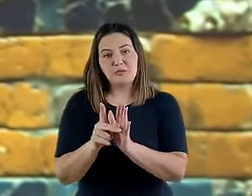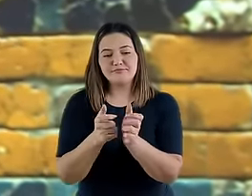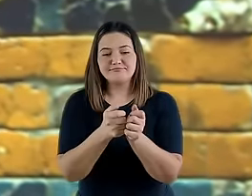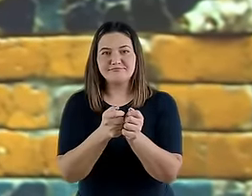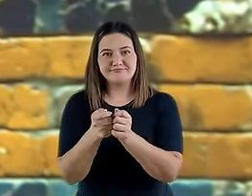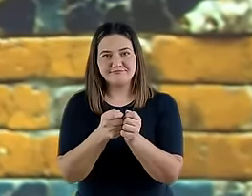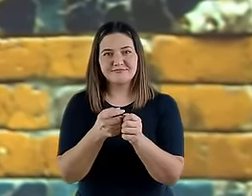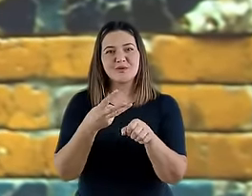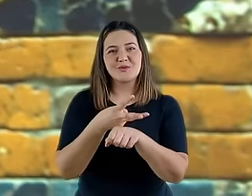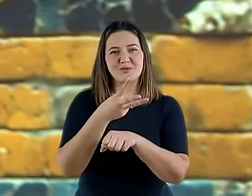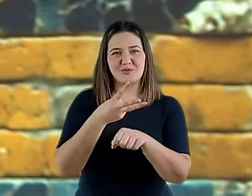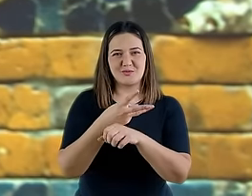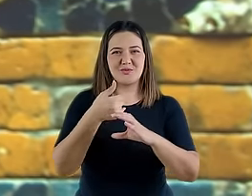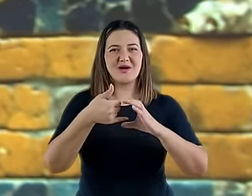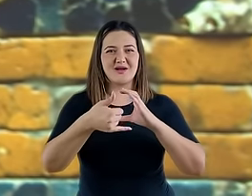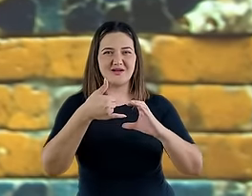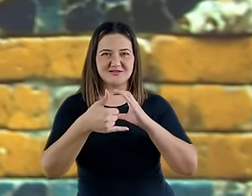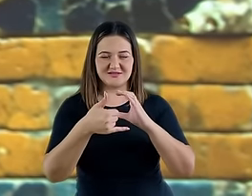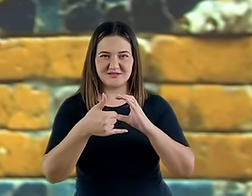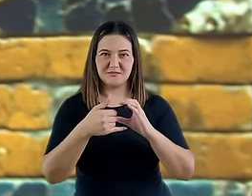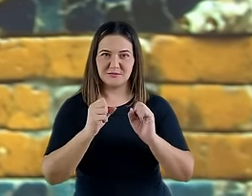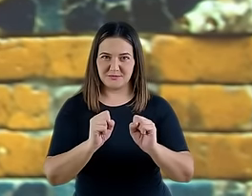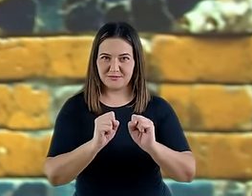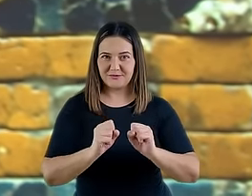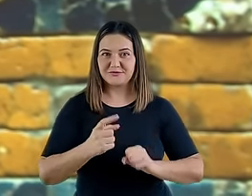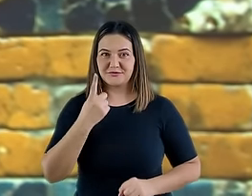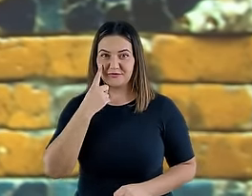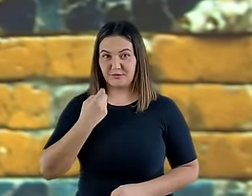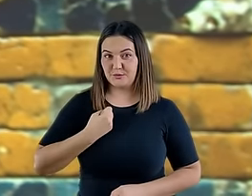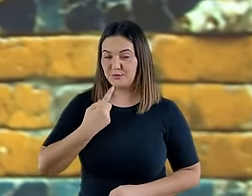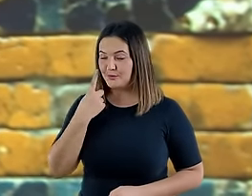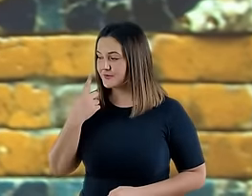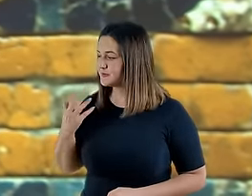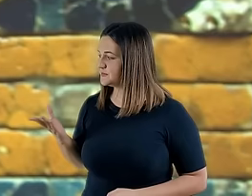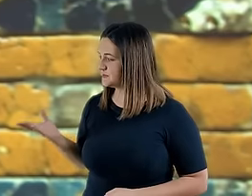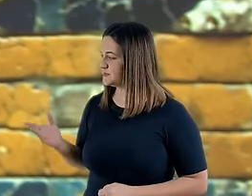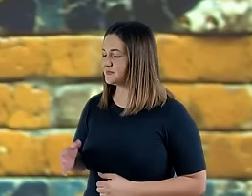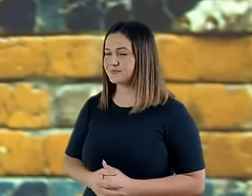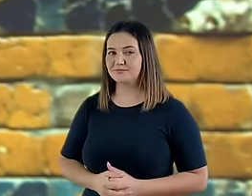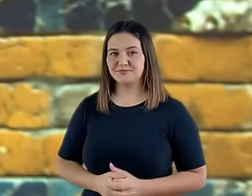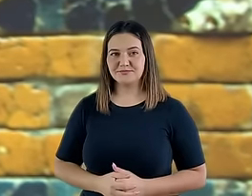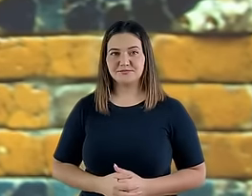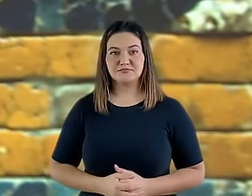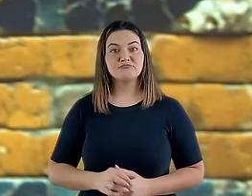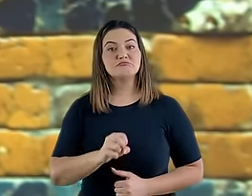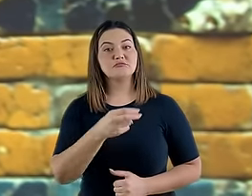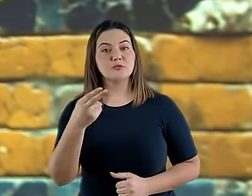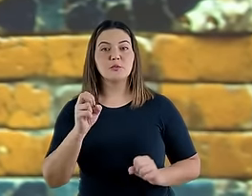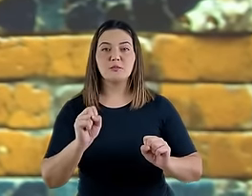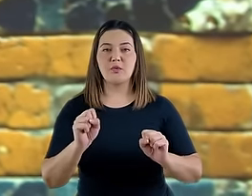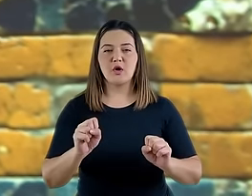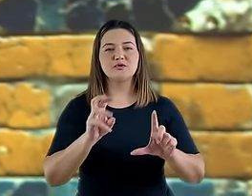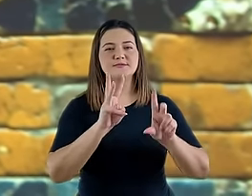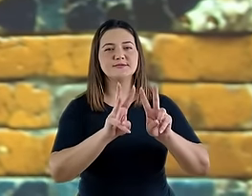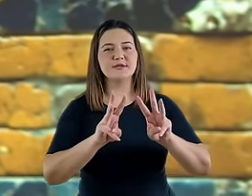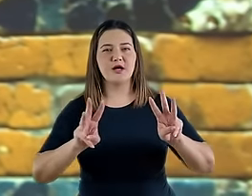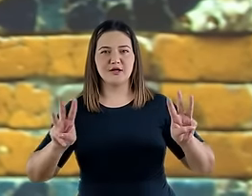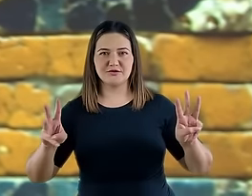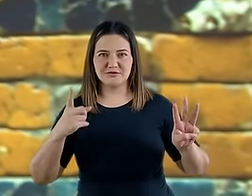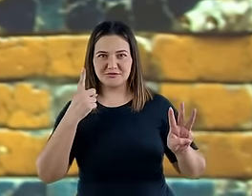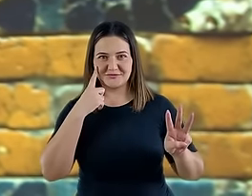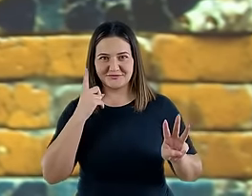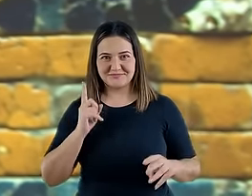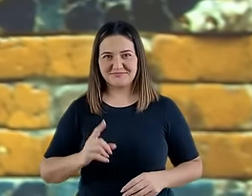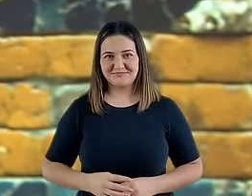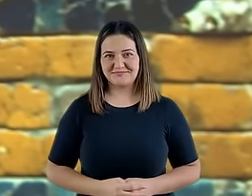ou mandar uma mensagem pelo nosso WhatsApp 012-98244-0077 ou entrar na página